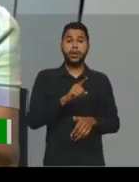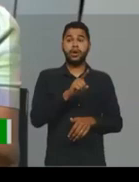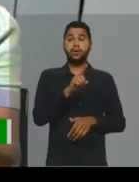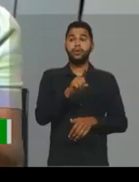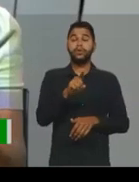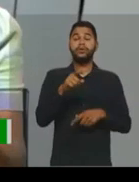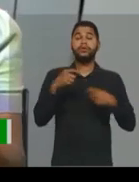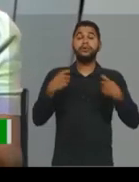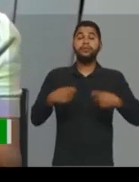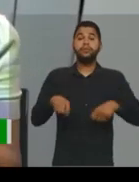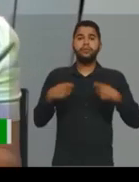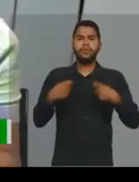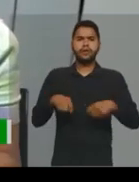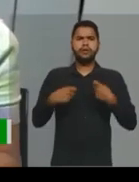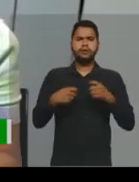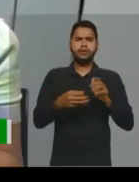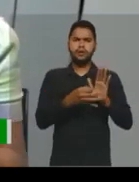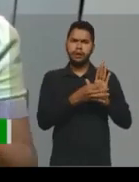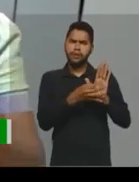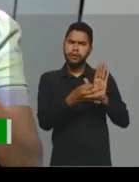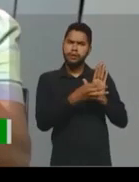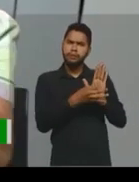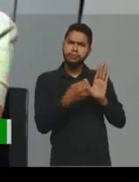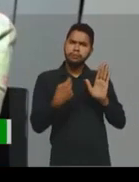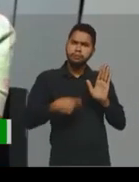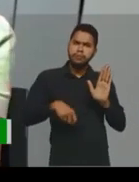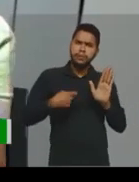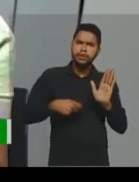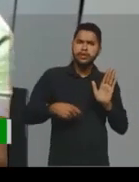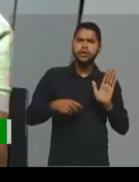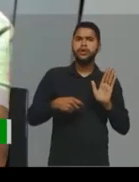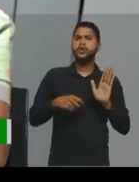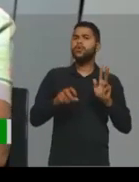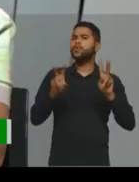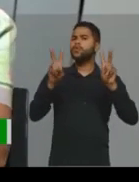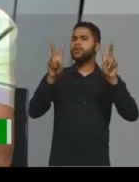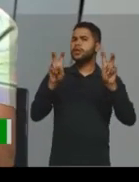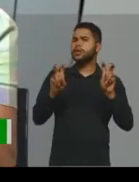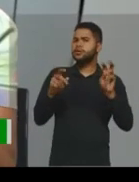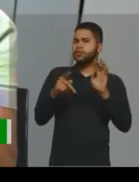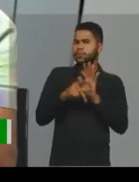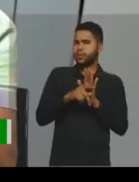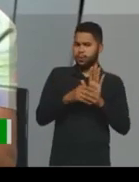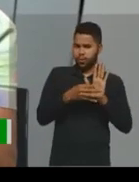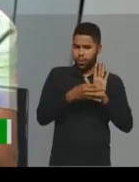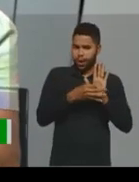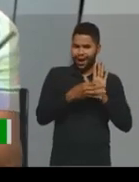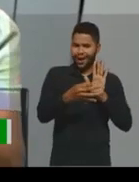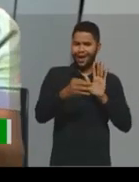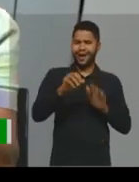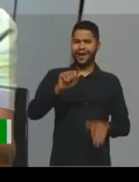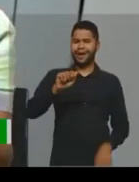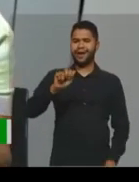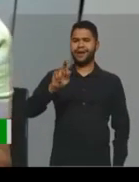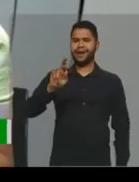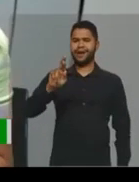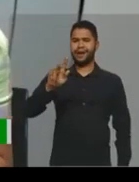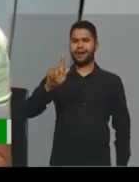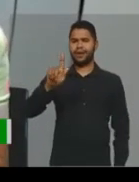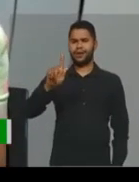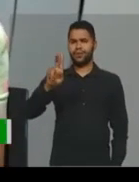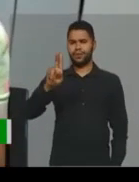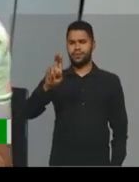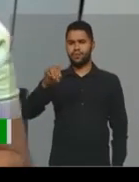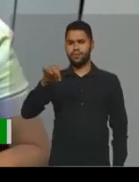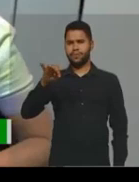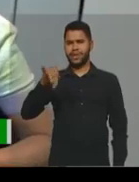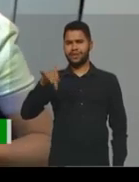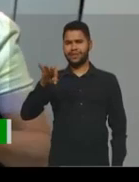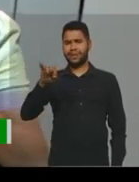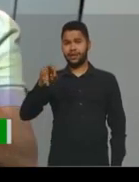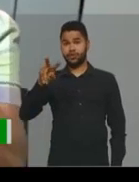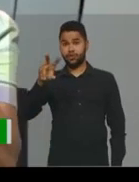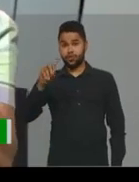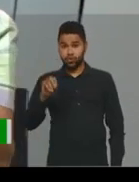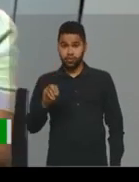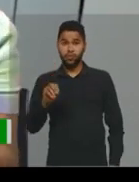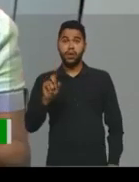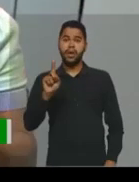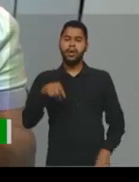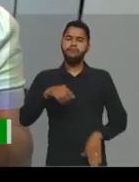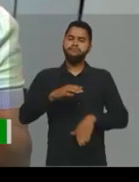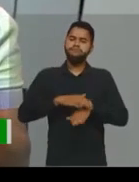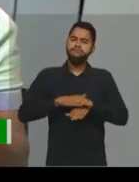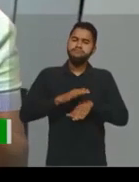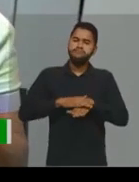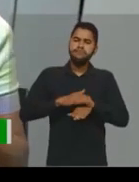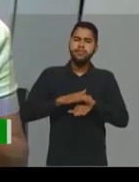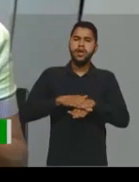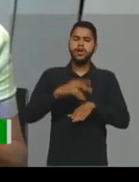precisa argumentar, o seu texto é o quê? É um texto argumentativo? Se for um texto argumentativo, é aquele